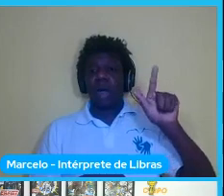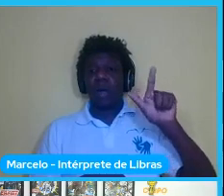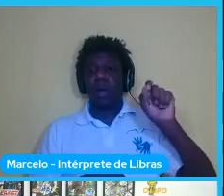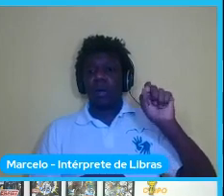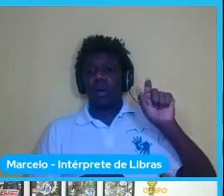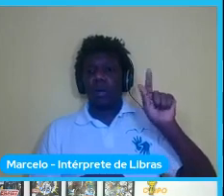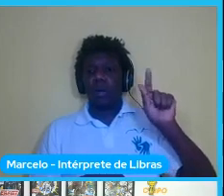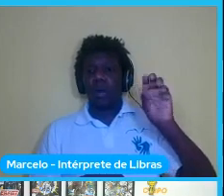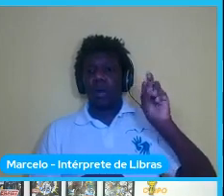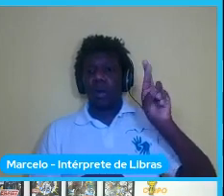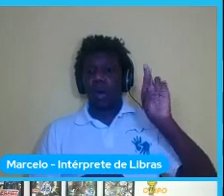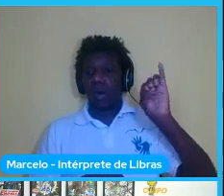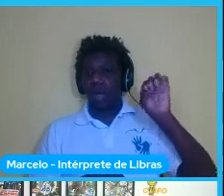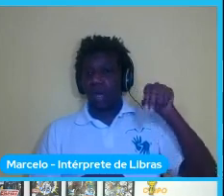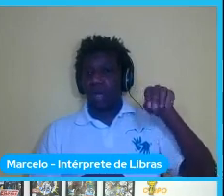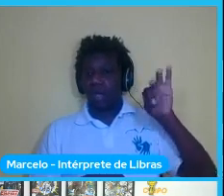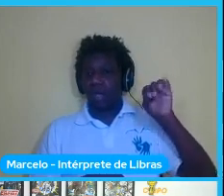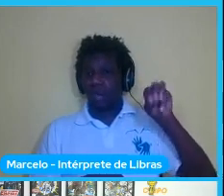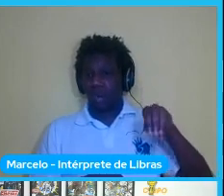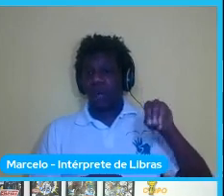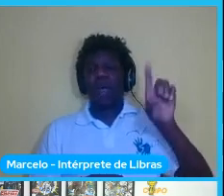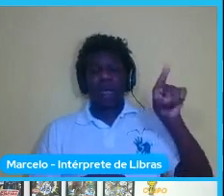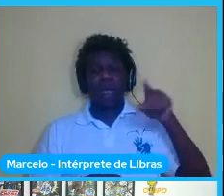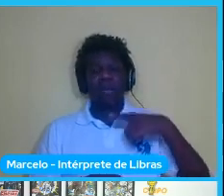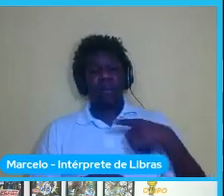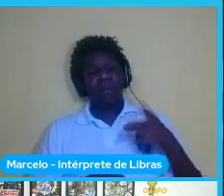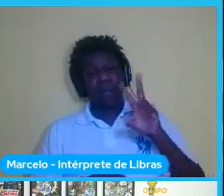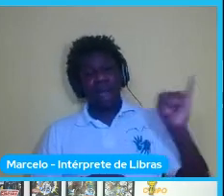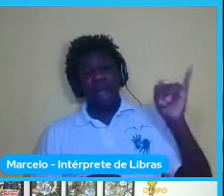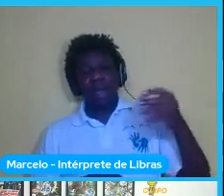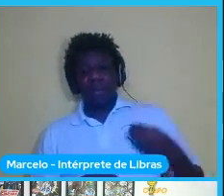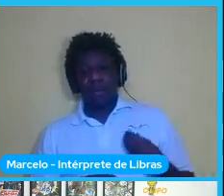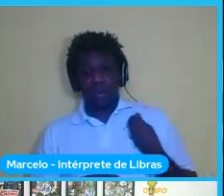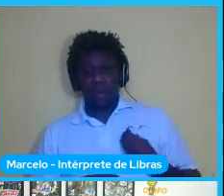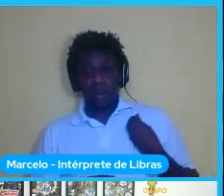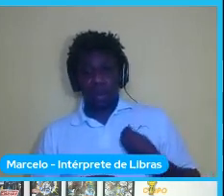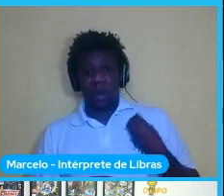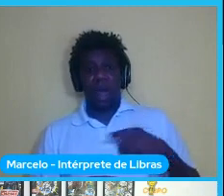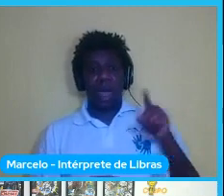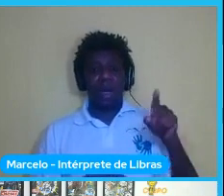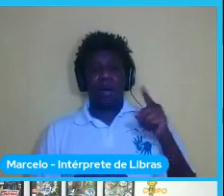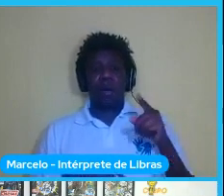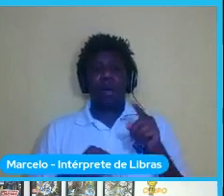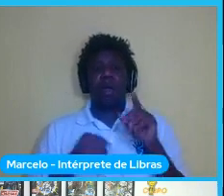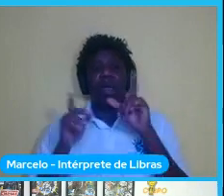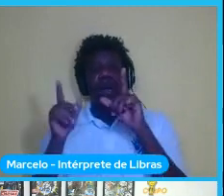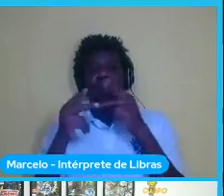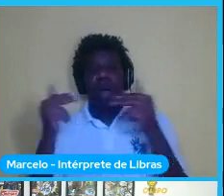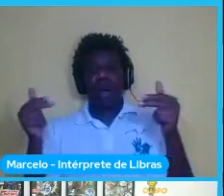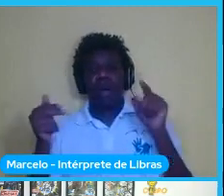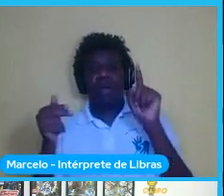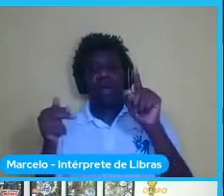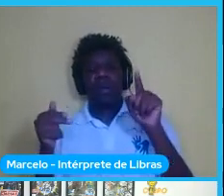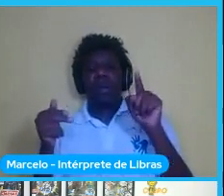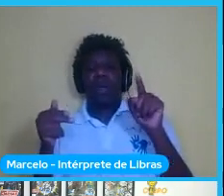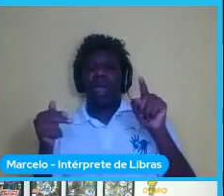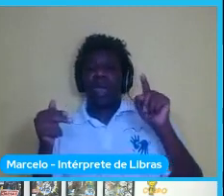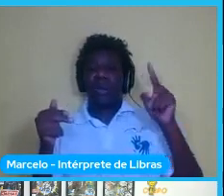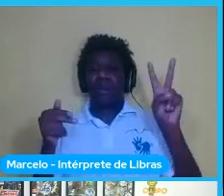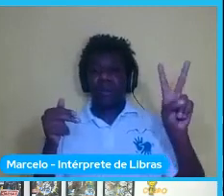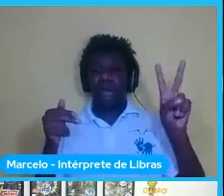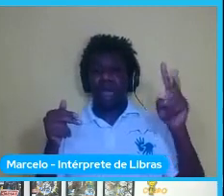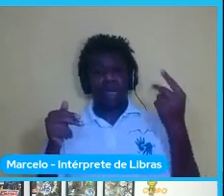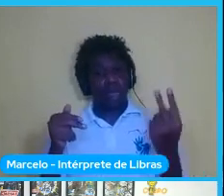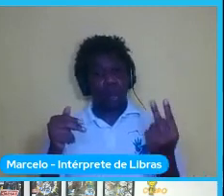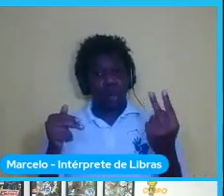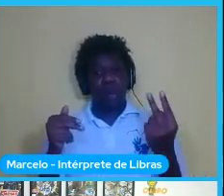deixei um algoritmo ali eu utilizei uma rede neural profunda Lite então é uma Bionet V2 é uma rede que geralmente